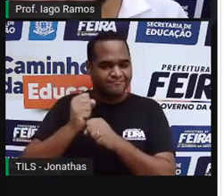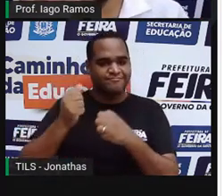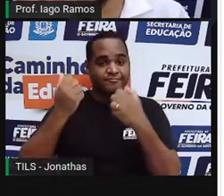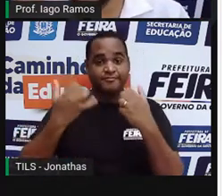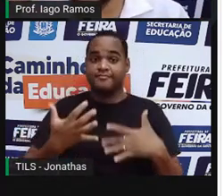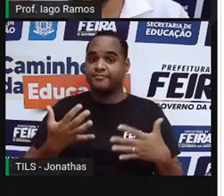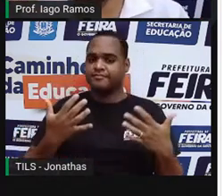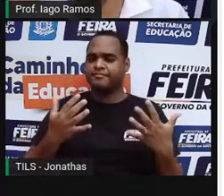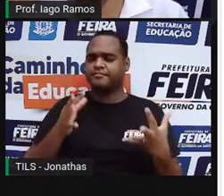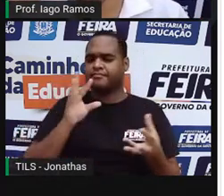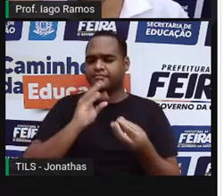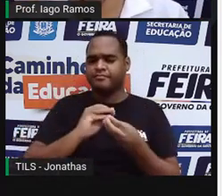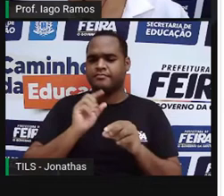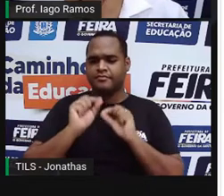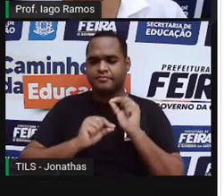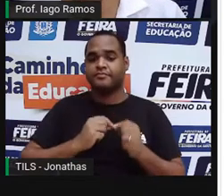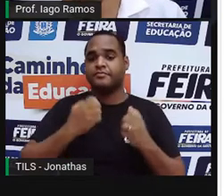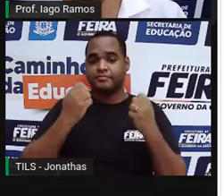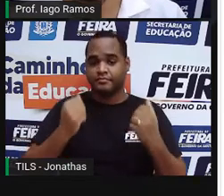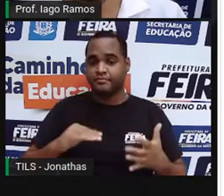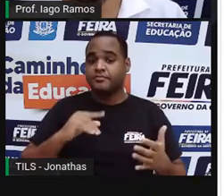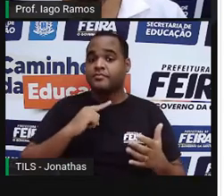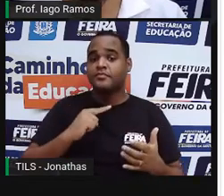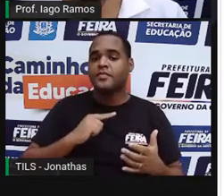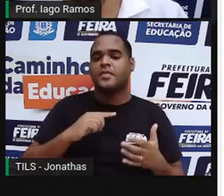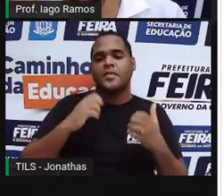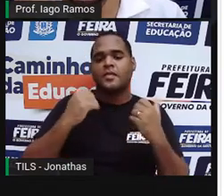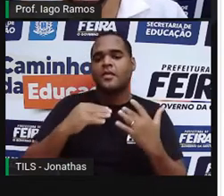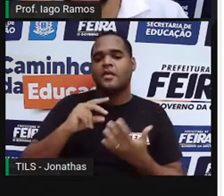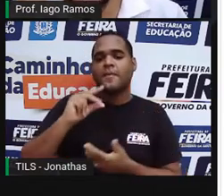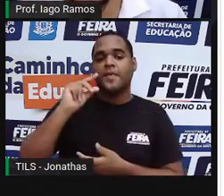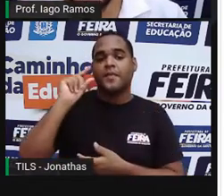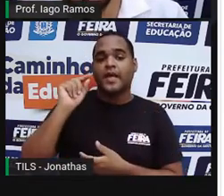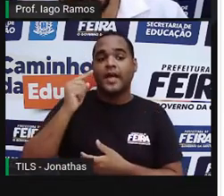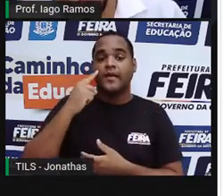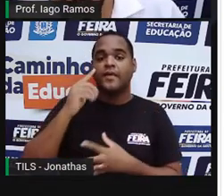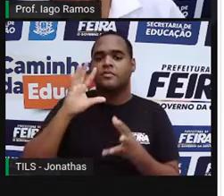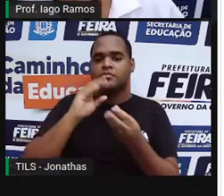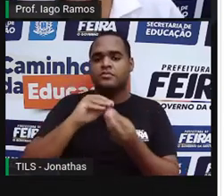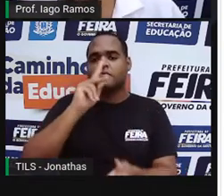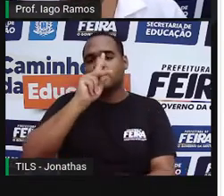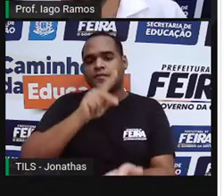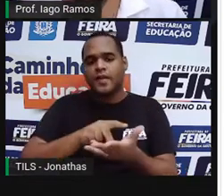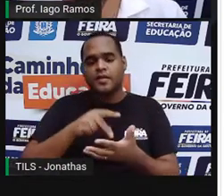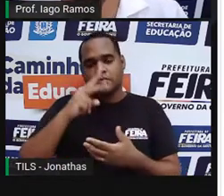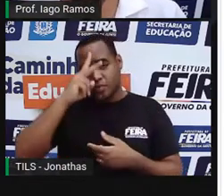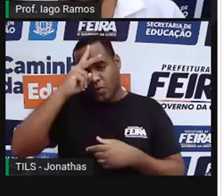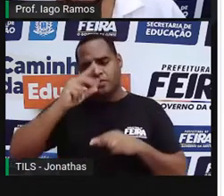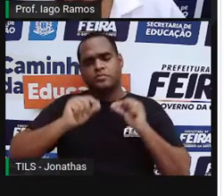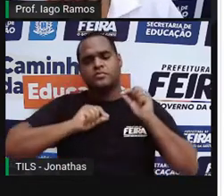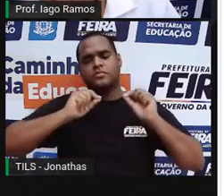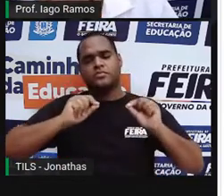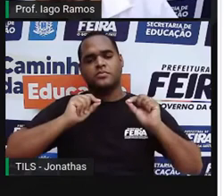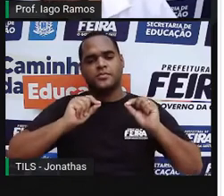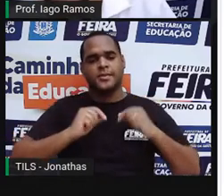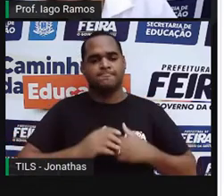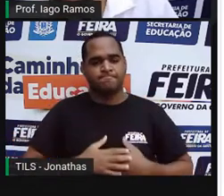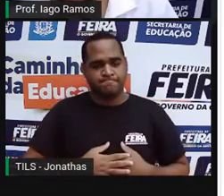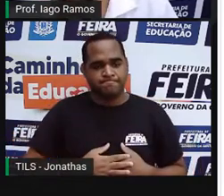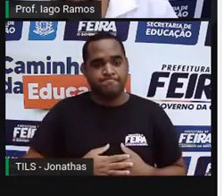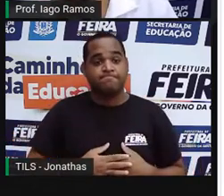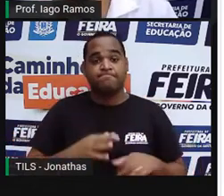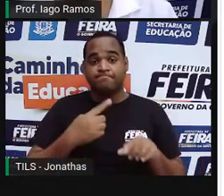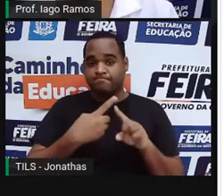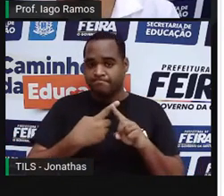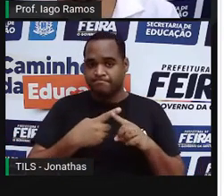Mas por que que eu trago para você o registro desse fato histórico, né? Bom, porque